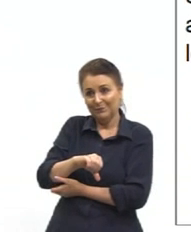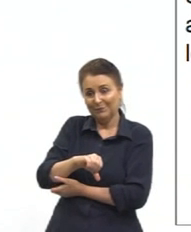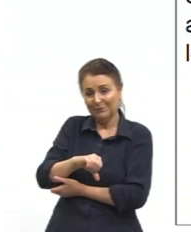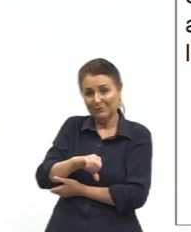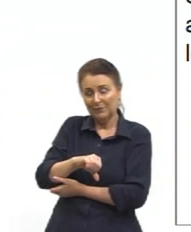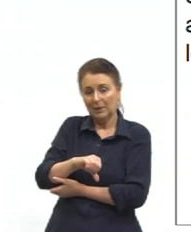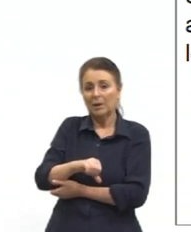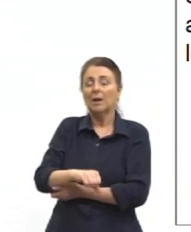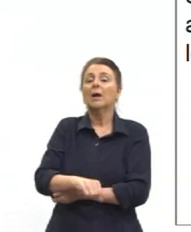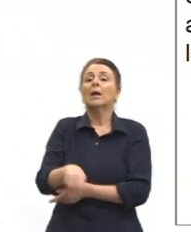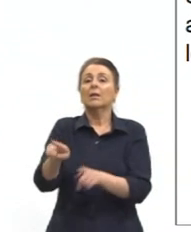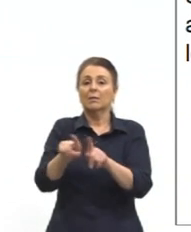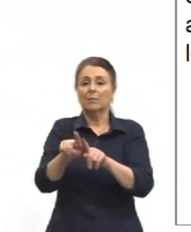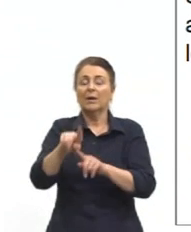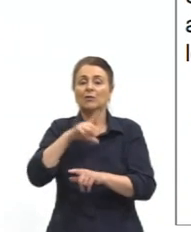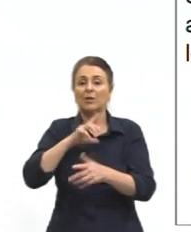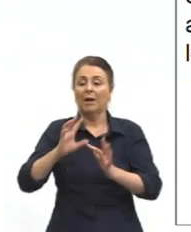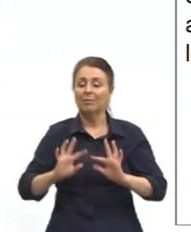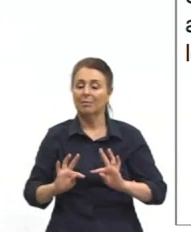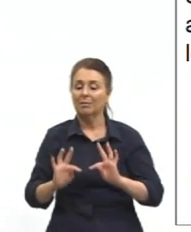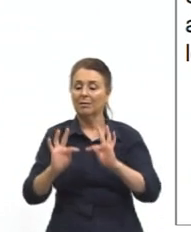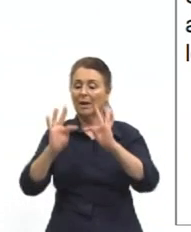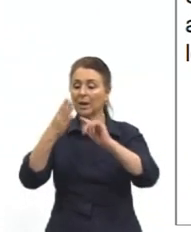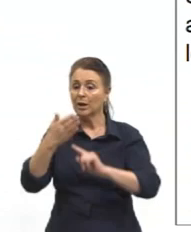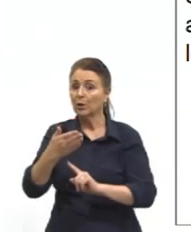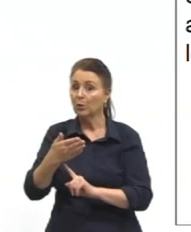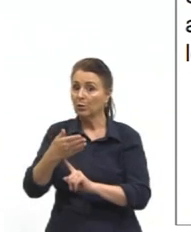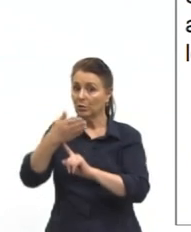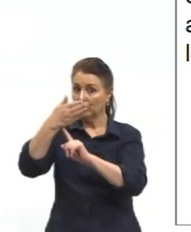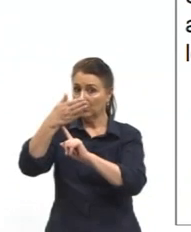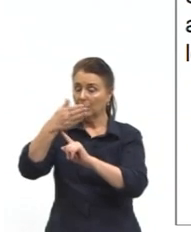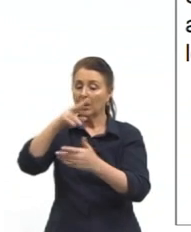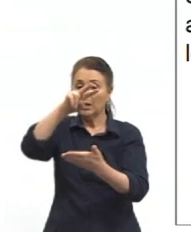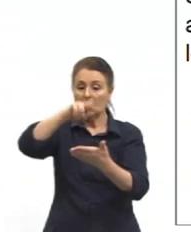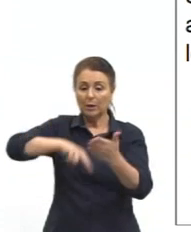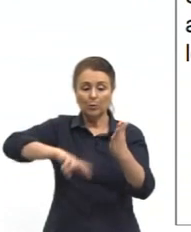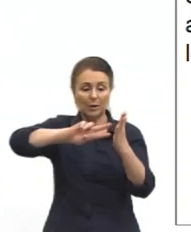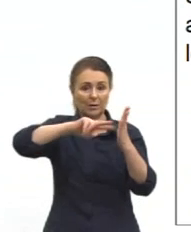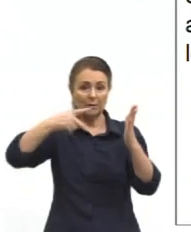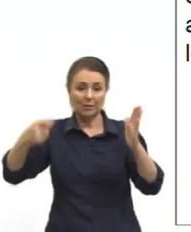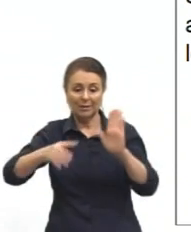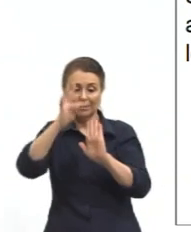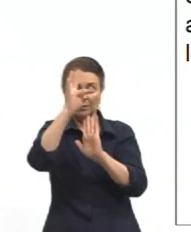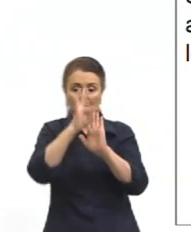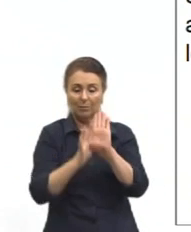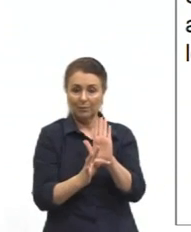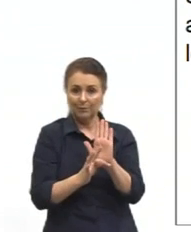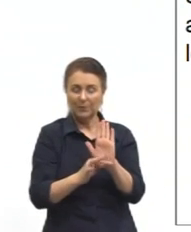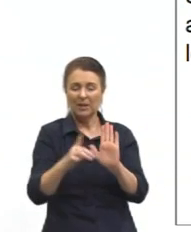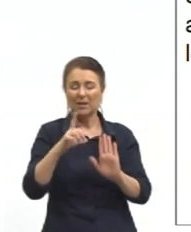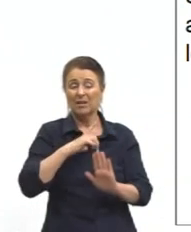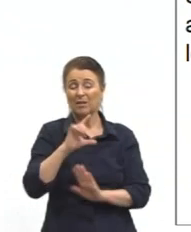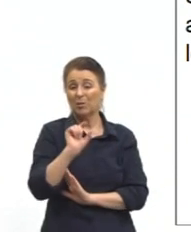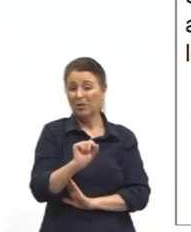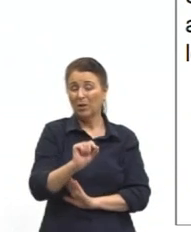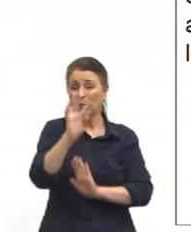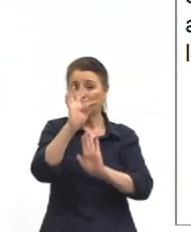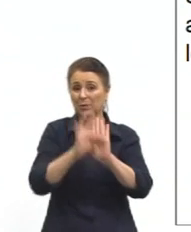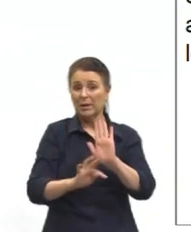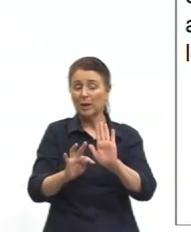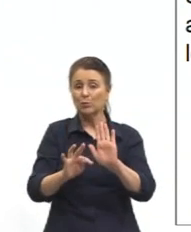Falamos também sobre tecnologia, leitura e interpretação textual, nós temos, nesse caso, um texto